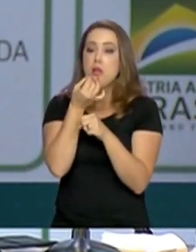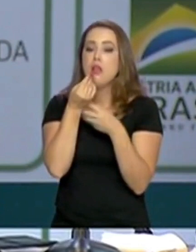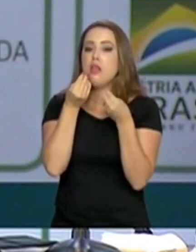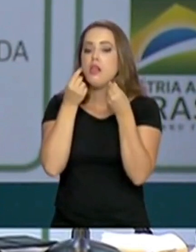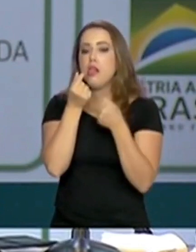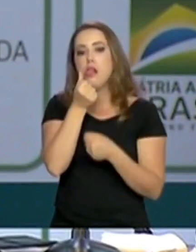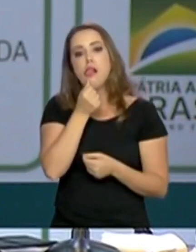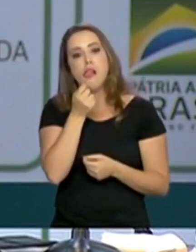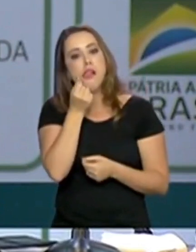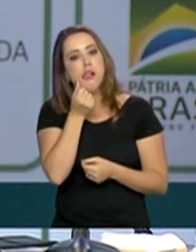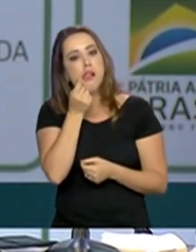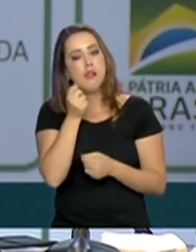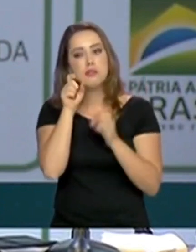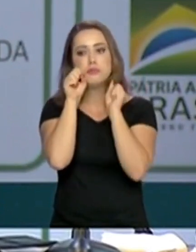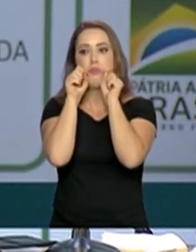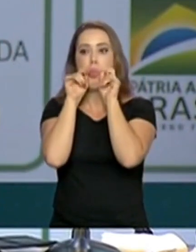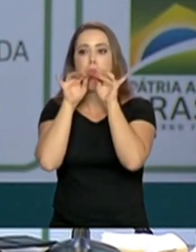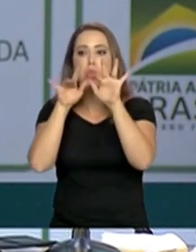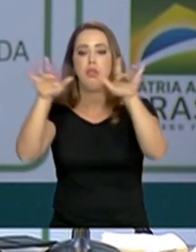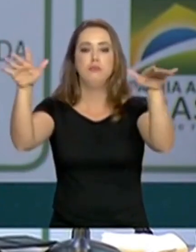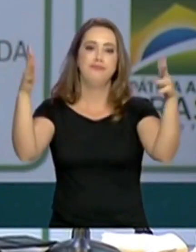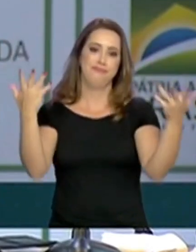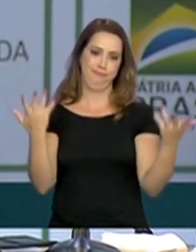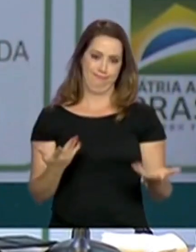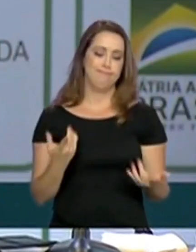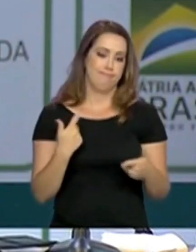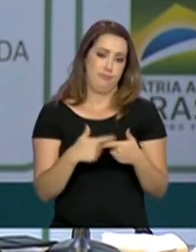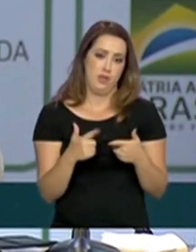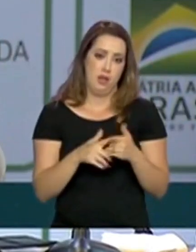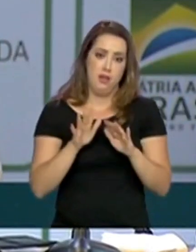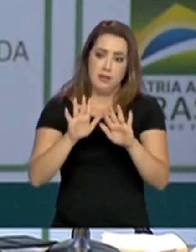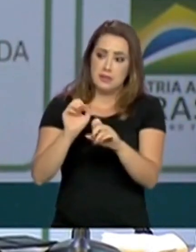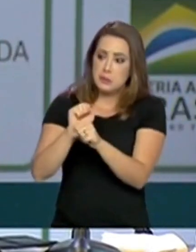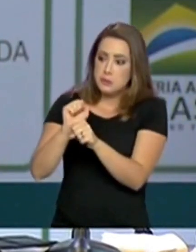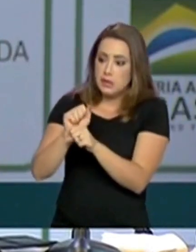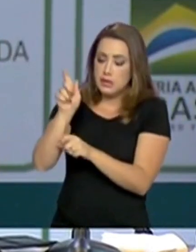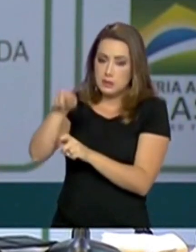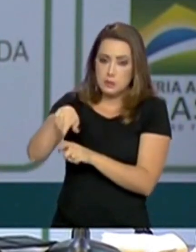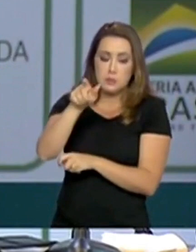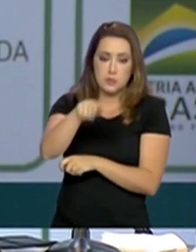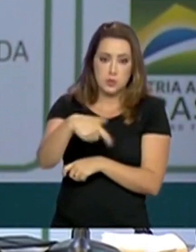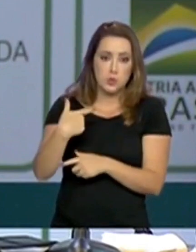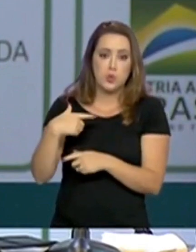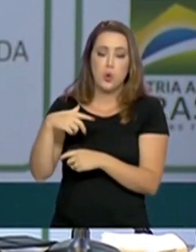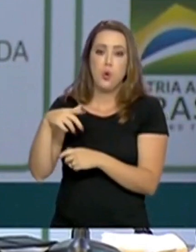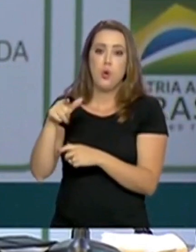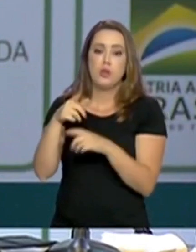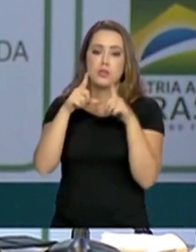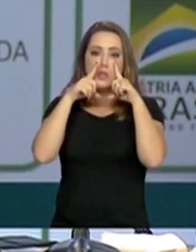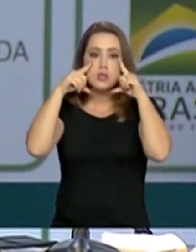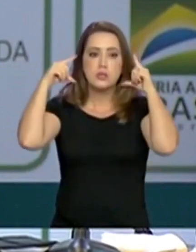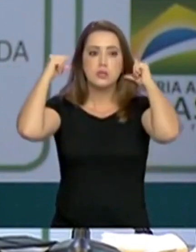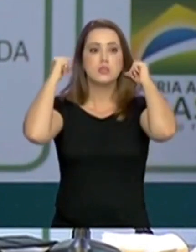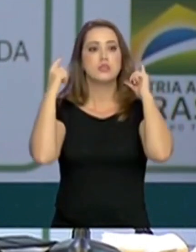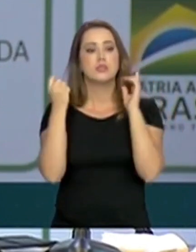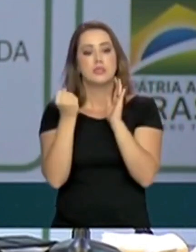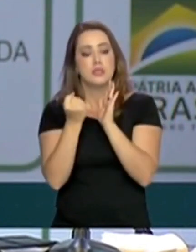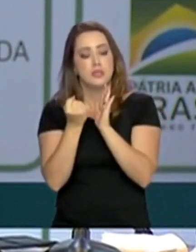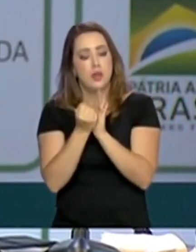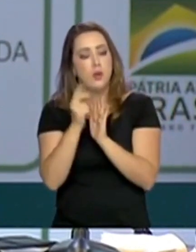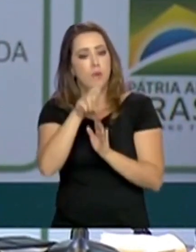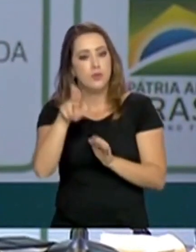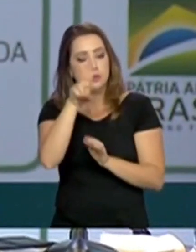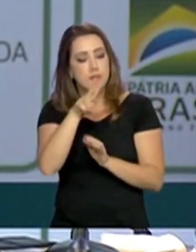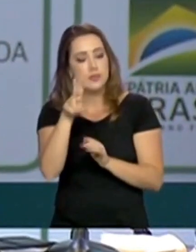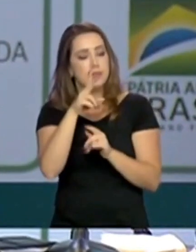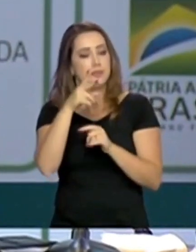as máscaras, essas que têm registro, que são aprovadas pela Anvisa, para serem utilizadas pelos hospitais? Vamos deixar para ser